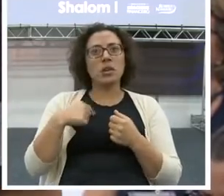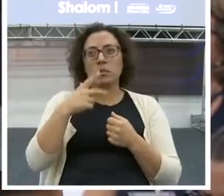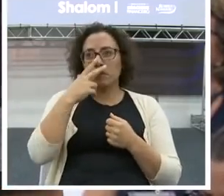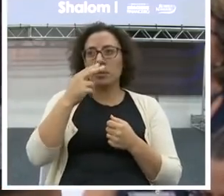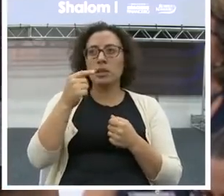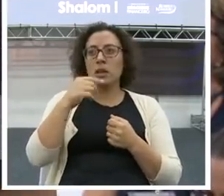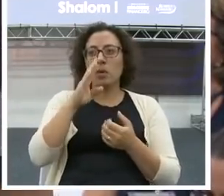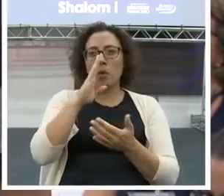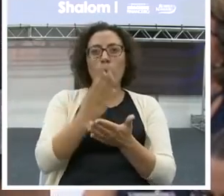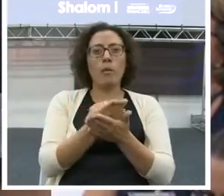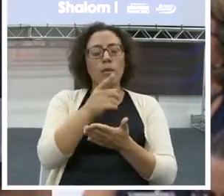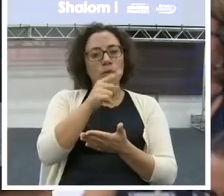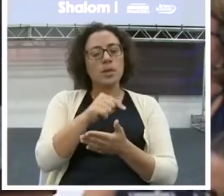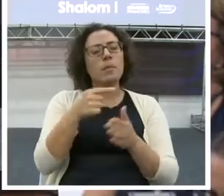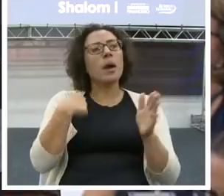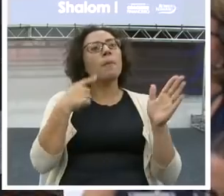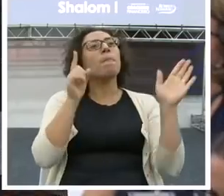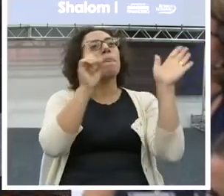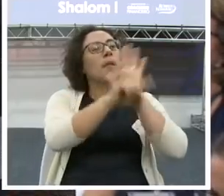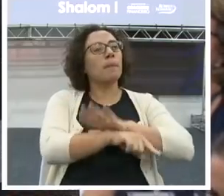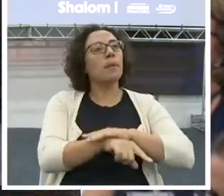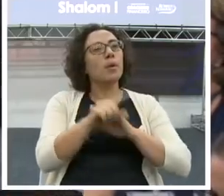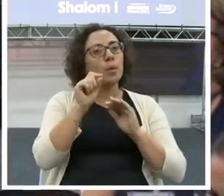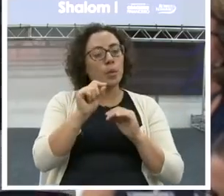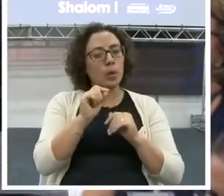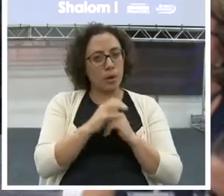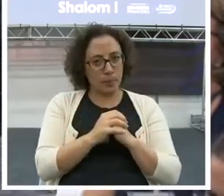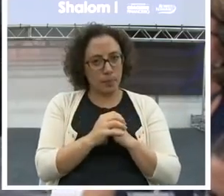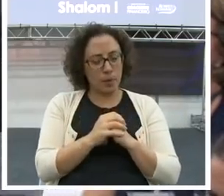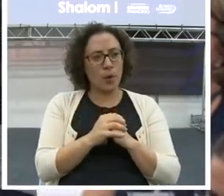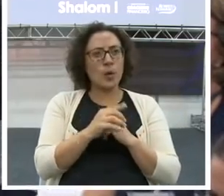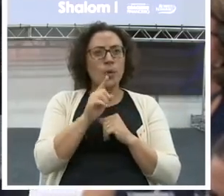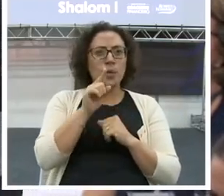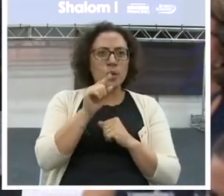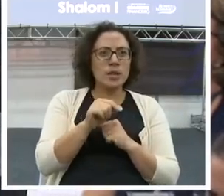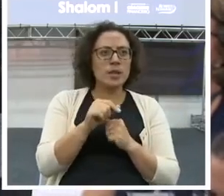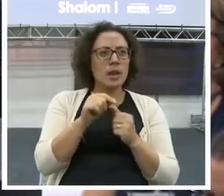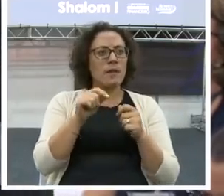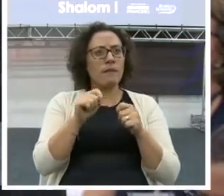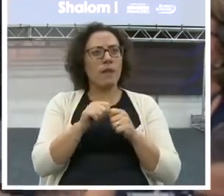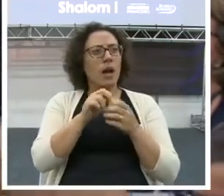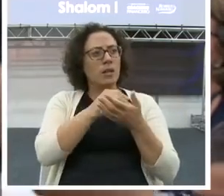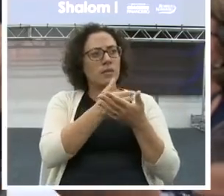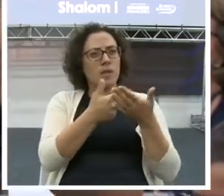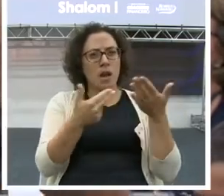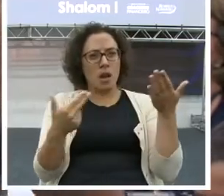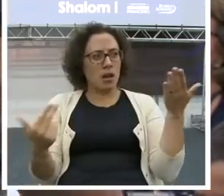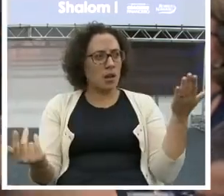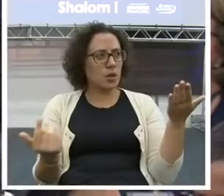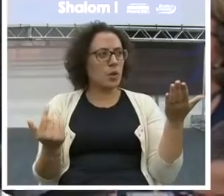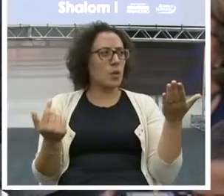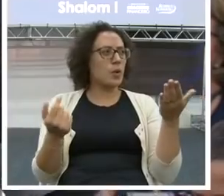A minha pergunta é... Você mexe com várias coisas, com investimento,